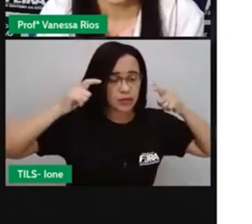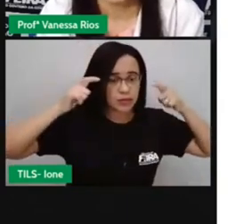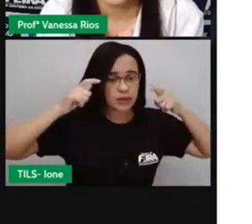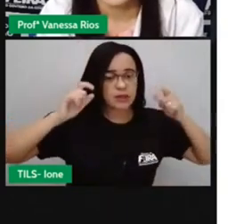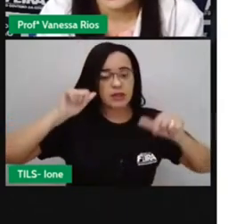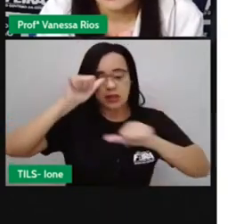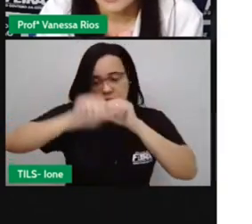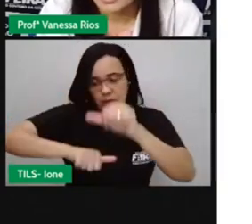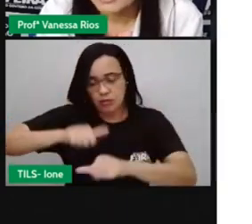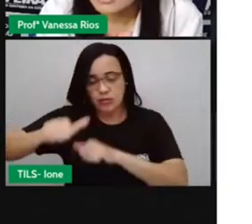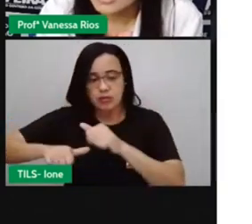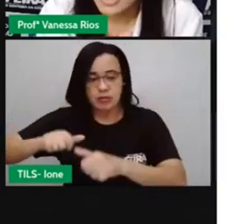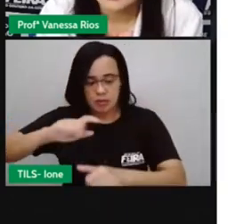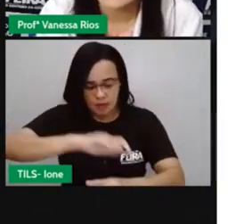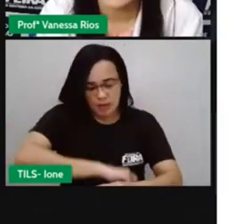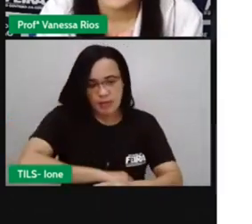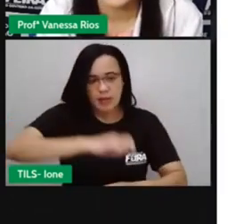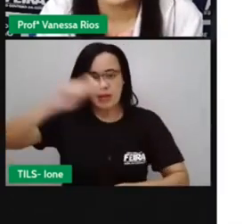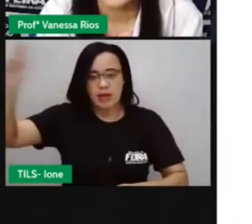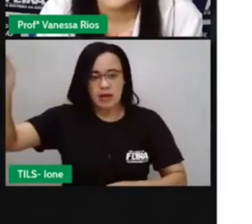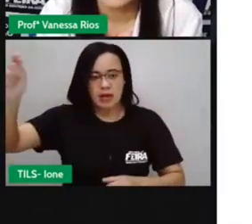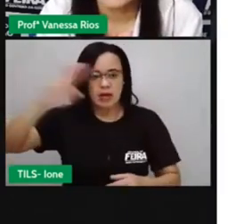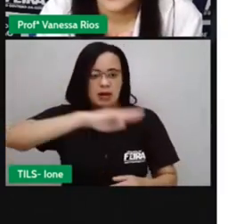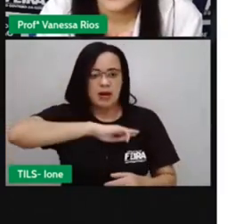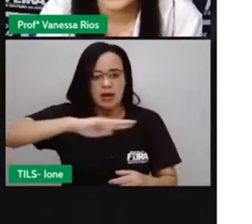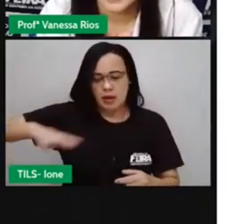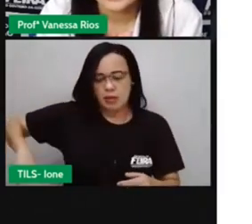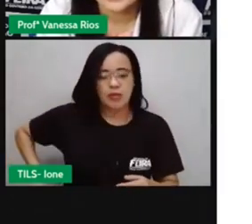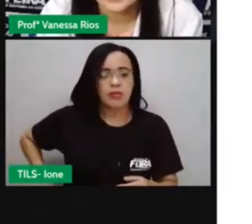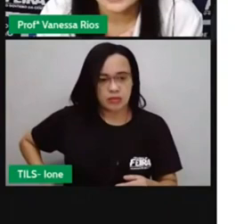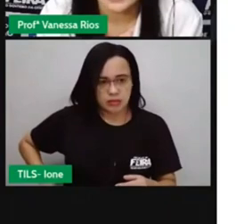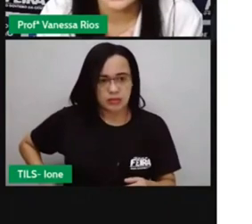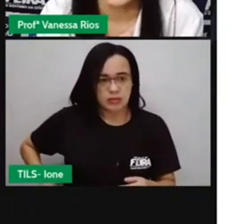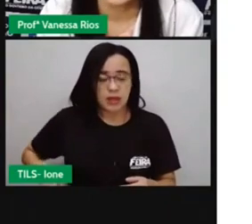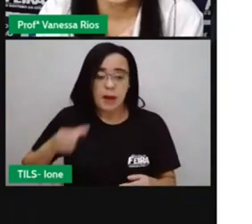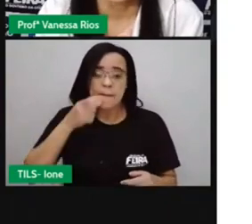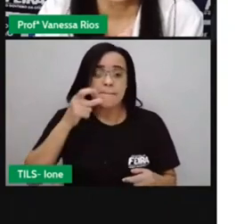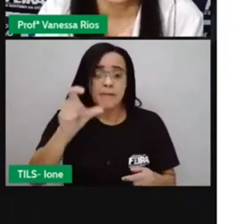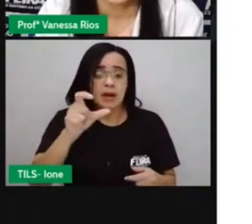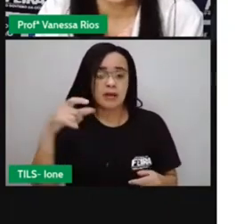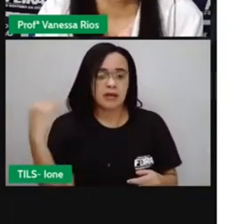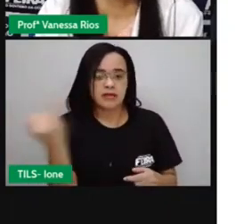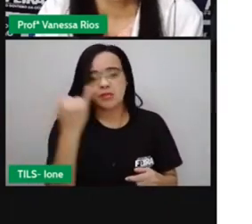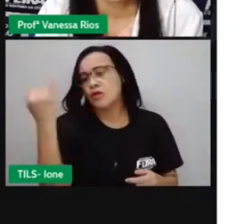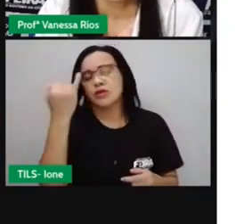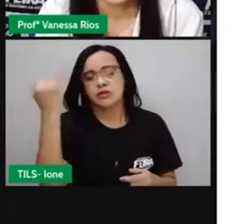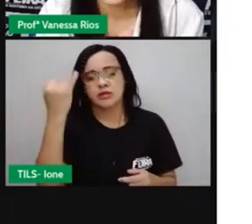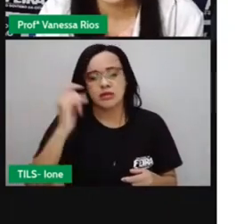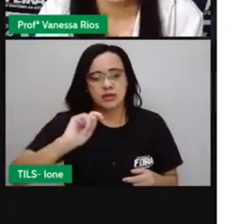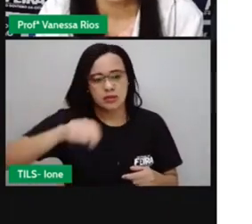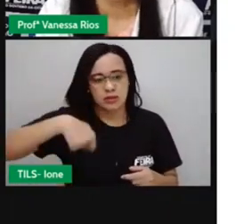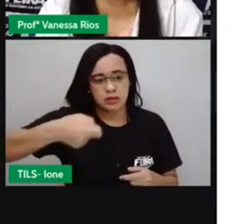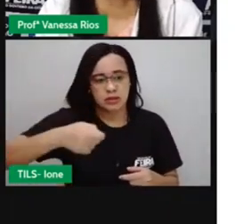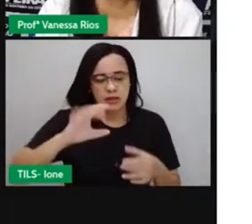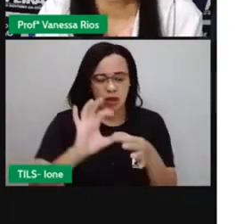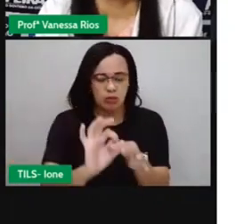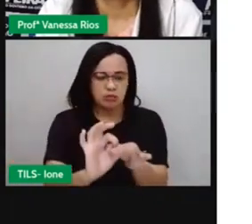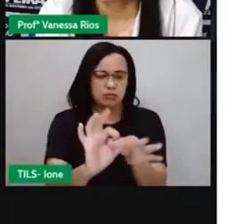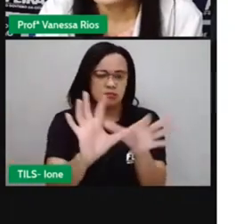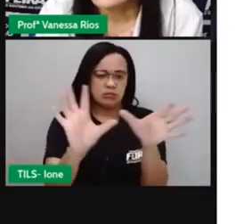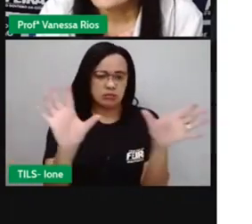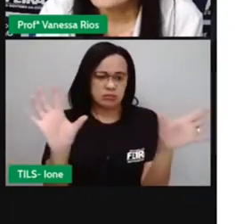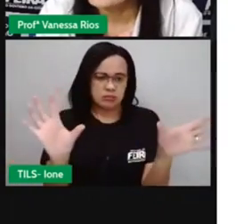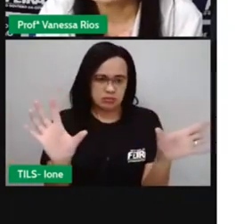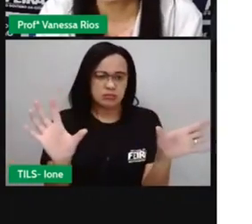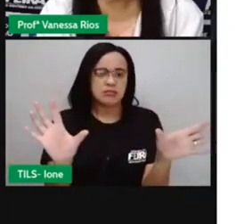com essa palavrinha tão importante aí que é a democracia. Trazendo aí um pouquinho da sua definição que é